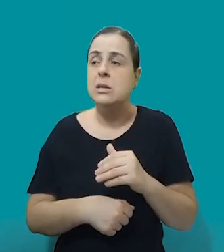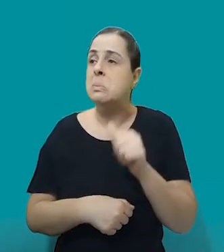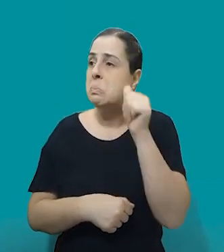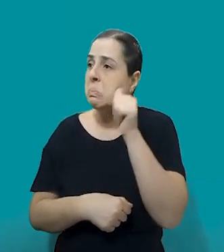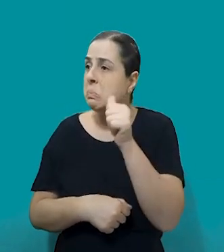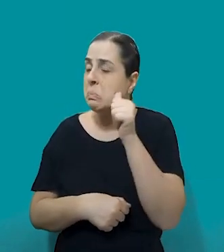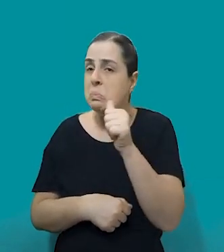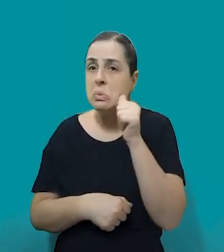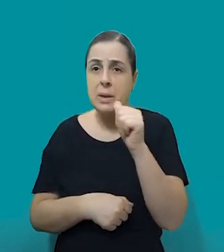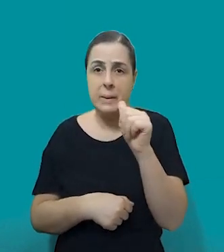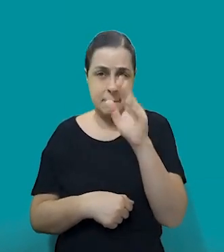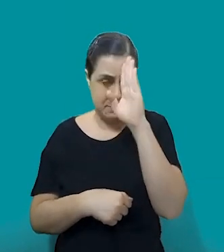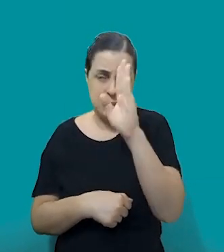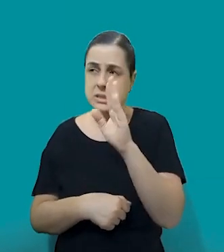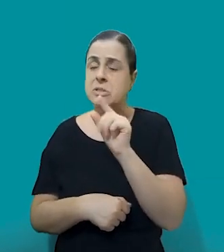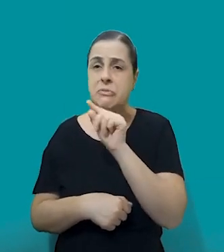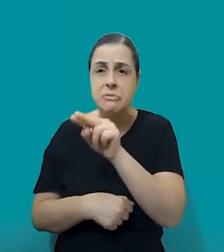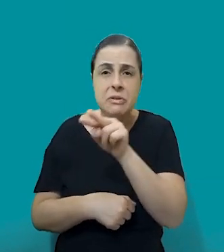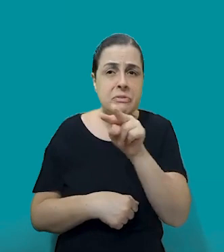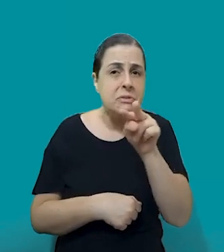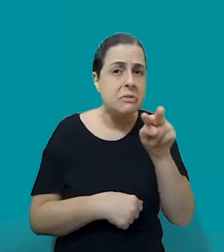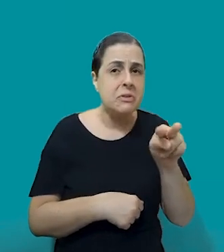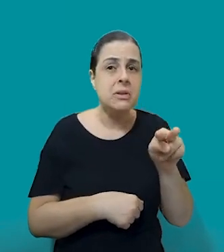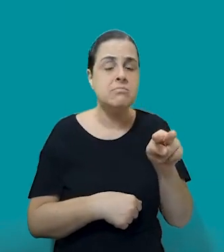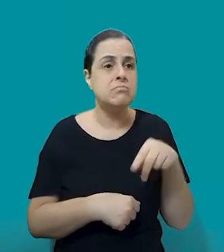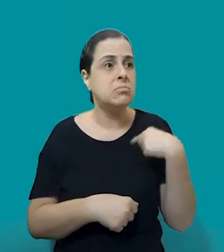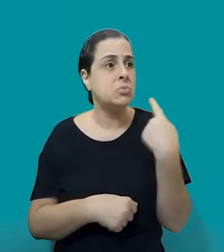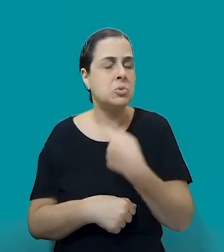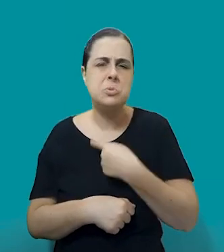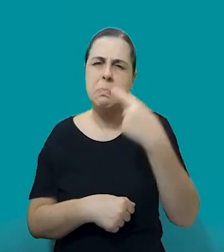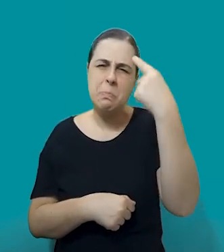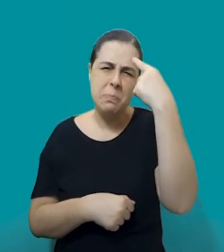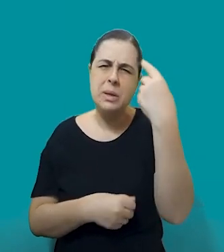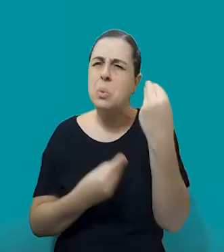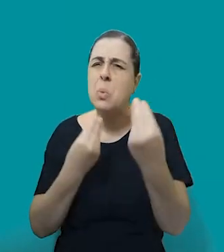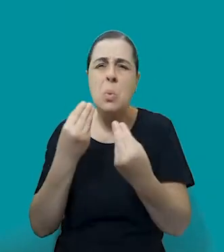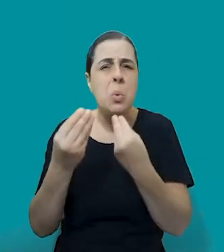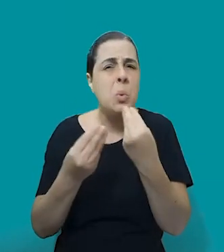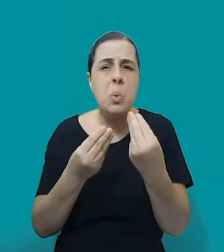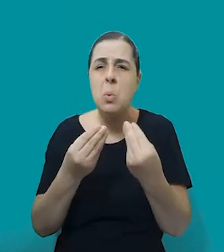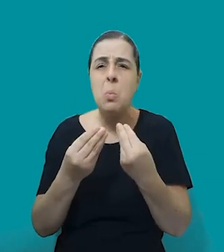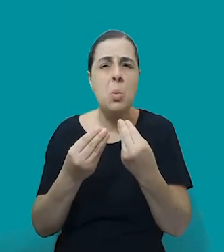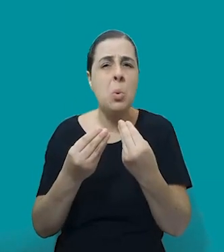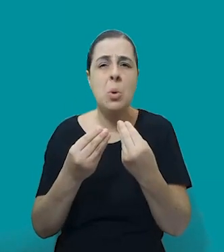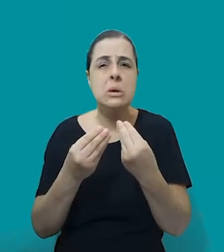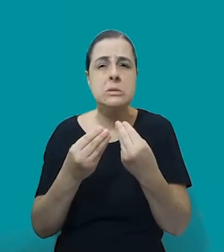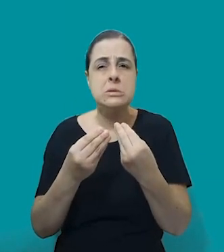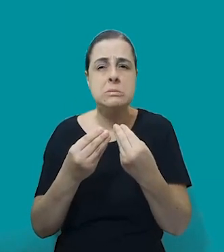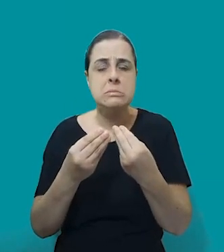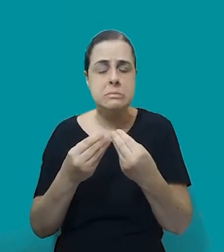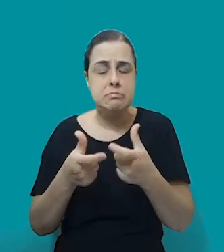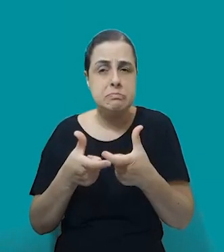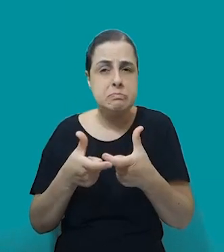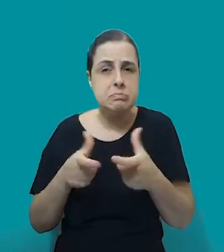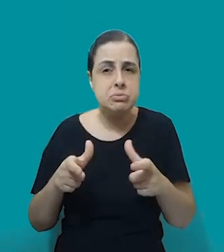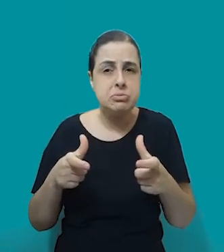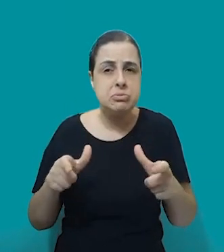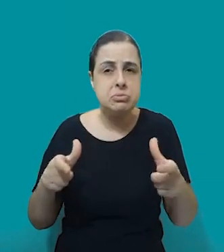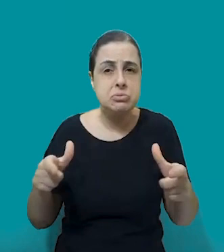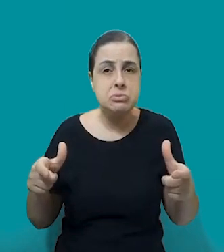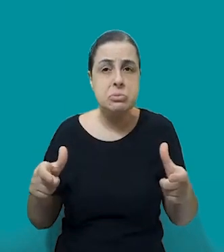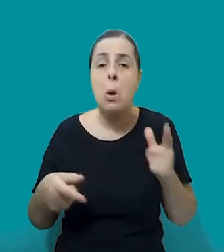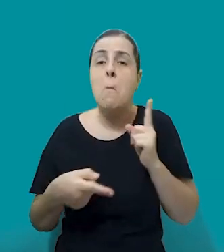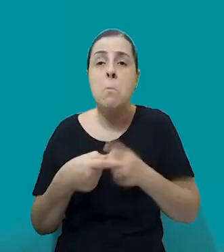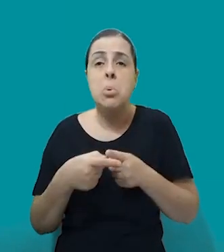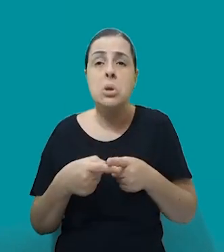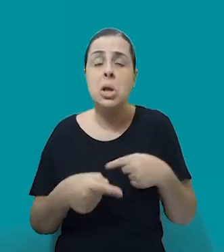e quando a gente se dá conta, né? Pra onde pode caminhar as violências, elas vêm justamente disso, da gente normalizar